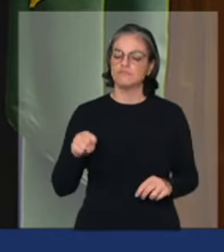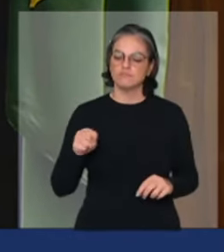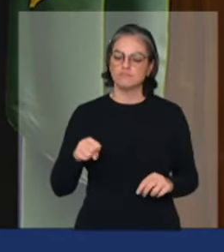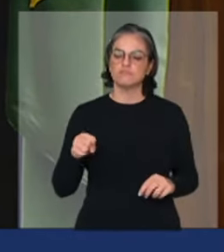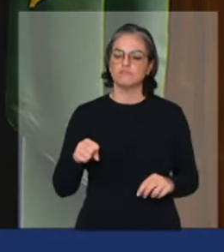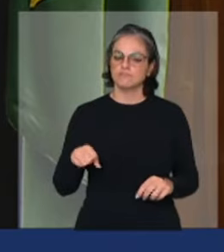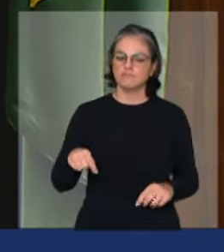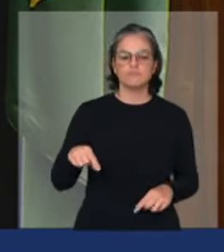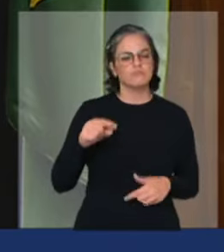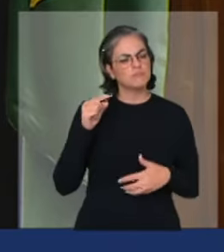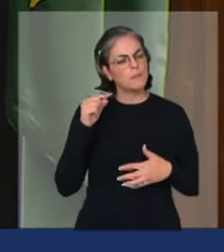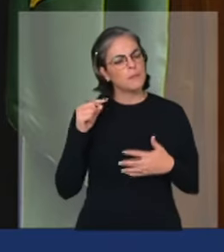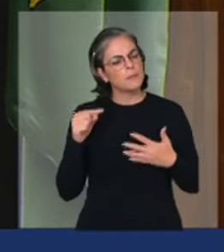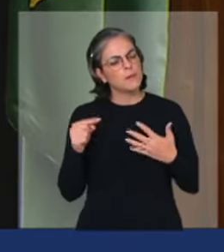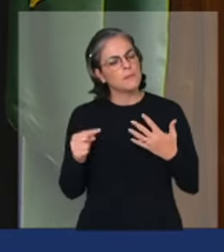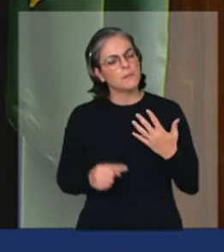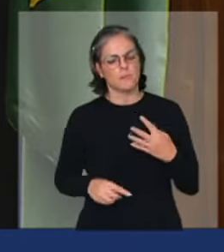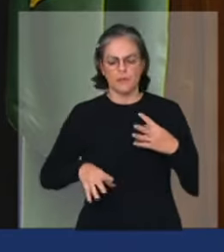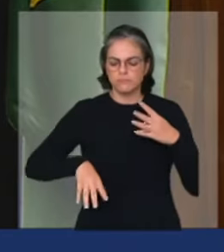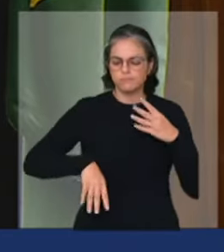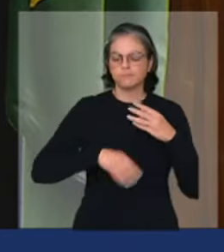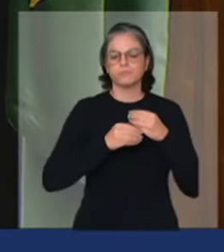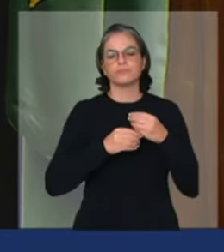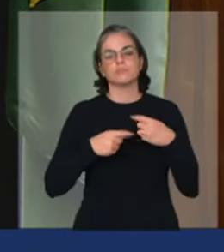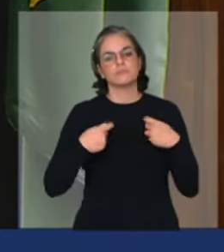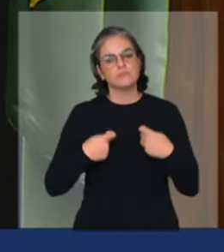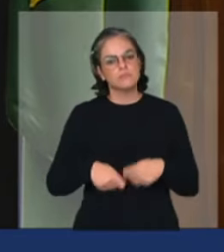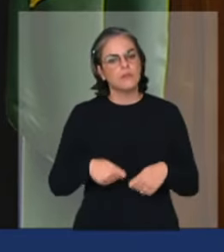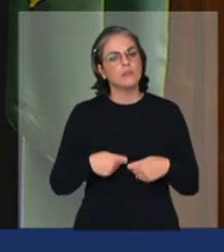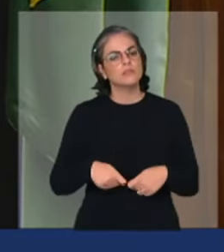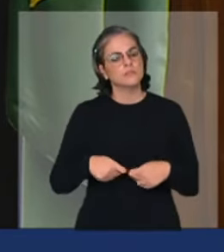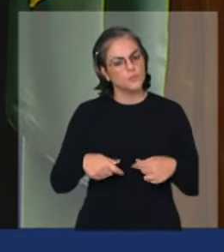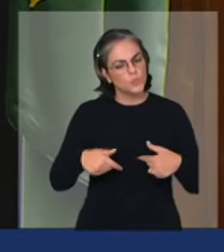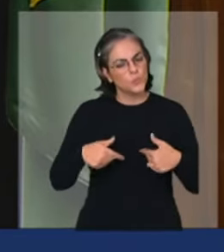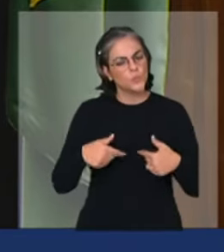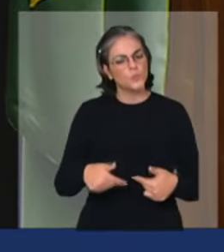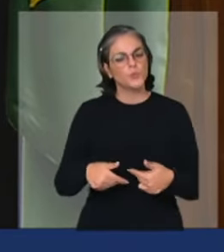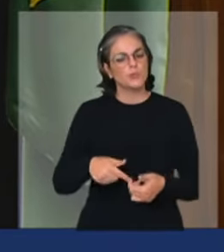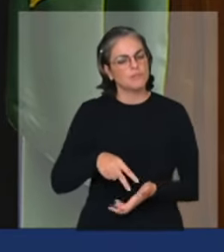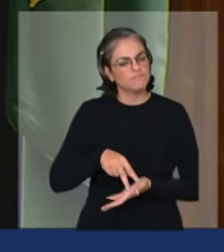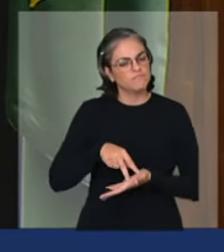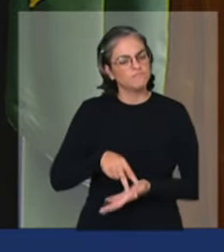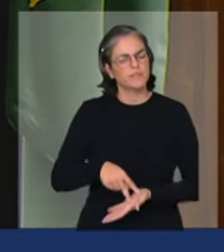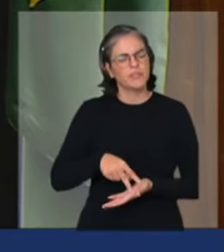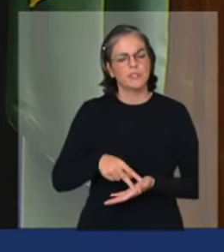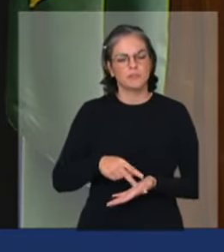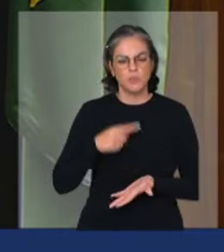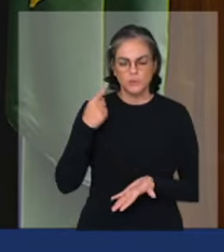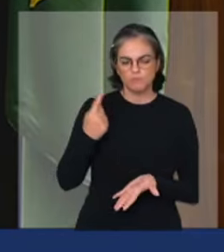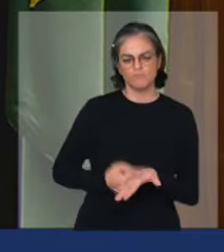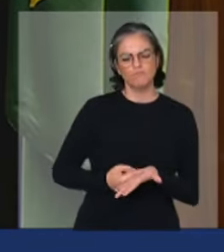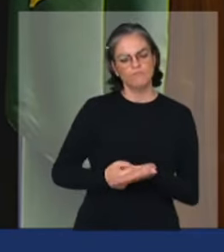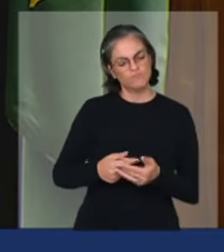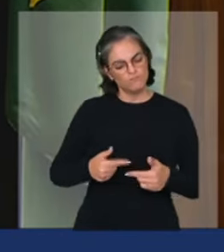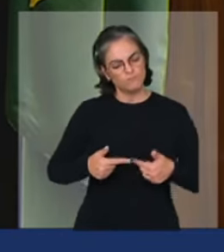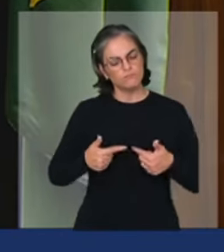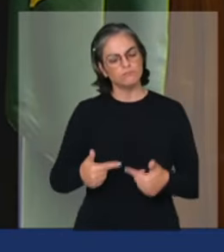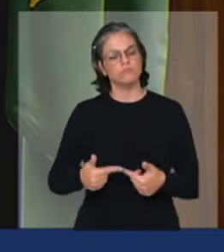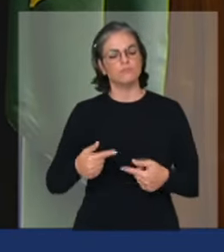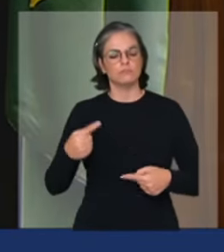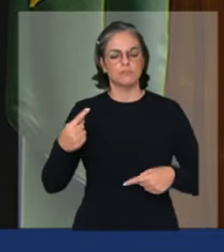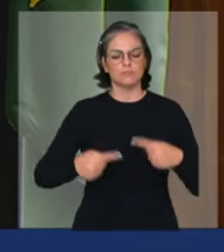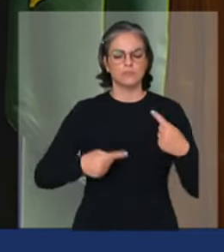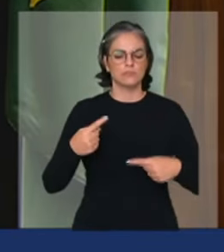de itens da pauta nós precisamos afirmar esta pauta colocar uma agenda para esse debate e